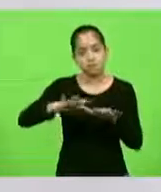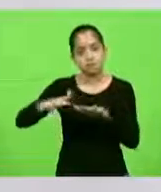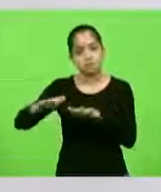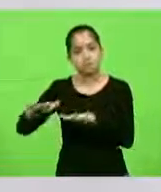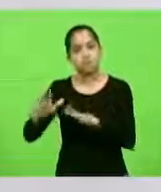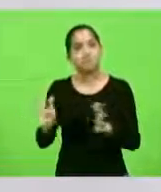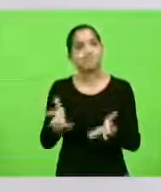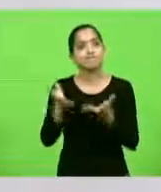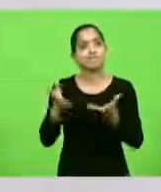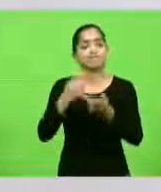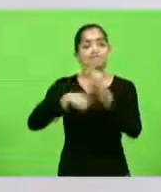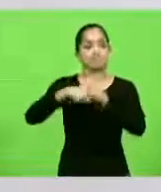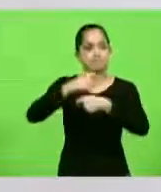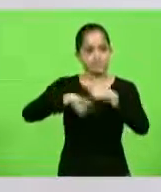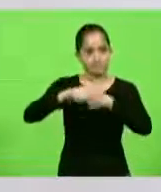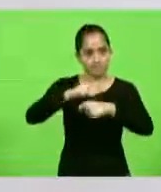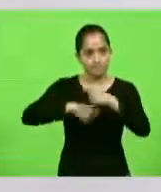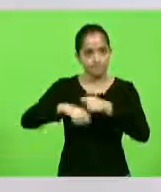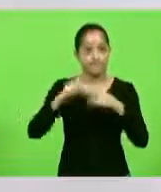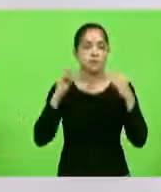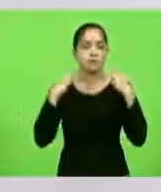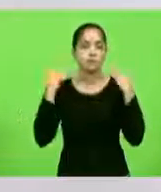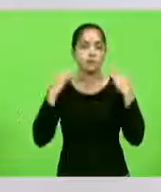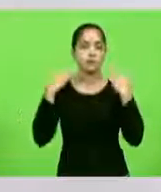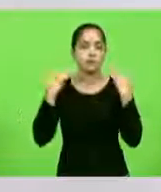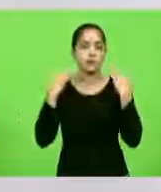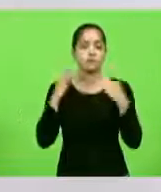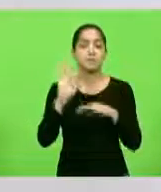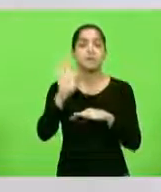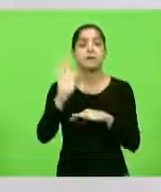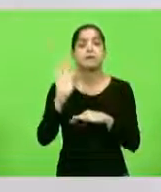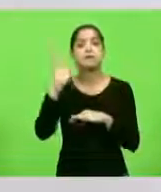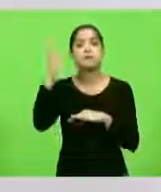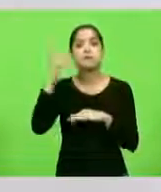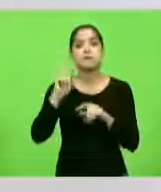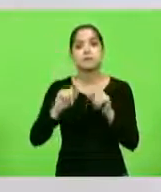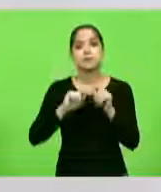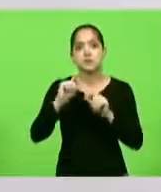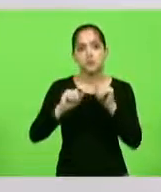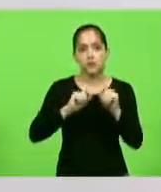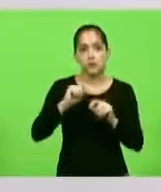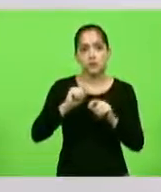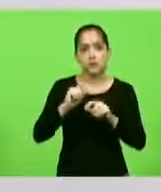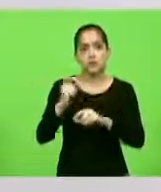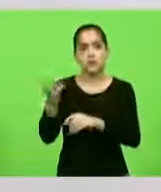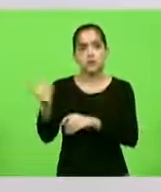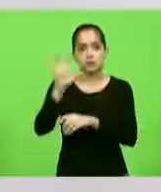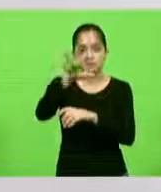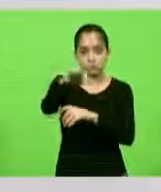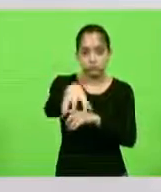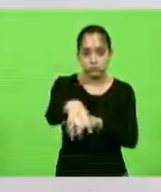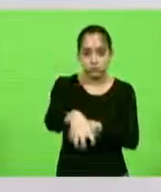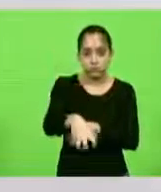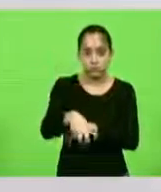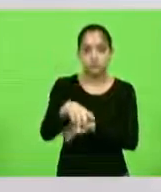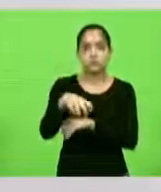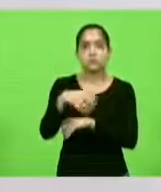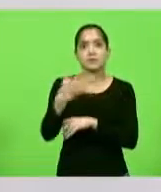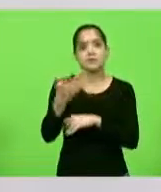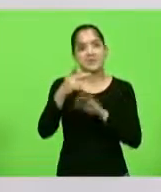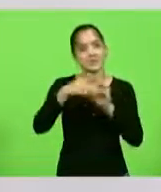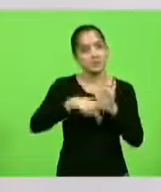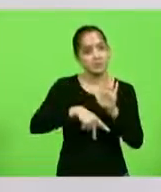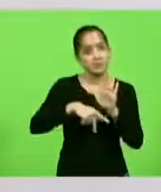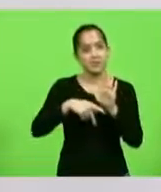fomenta o turismo. É de grande impacto. O que aconteceu? Foi feito algumas dragagens, mas um projeto meia boca que não